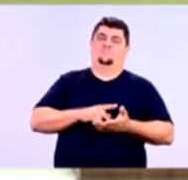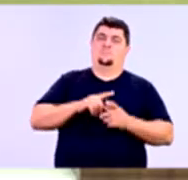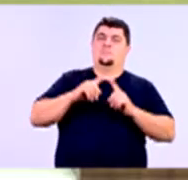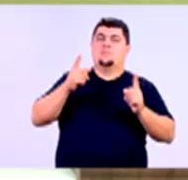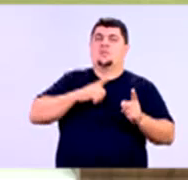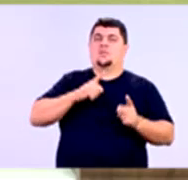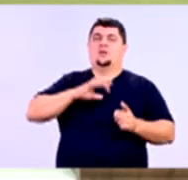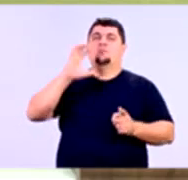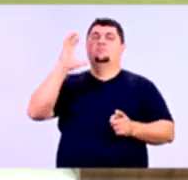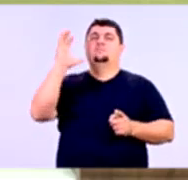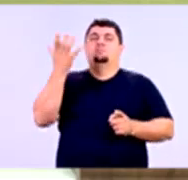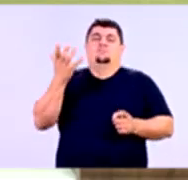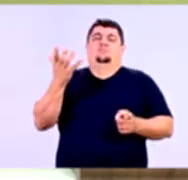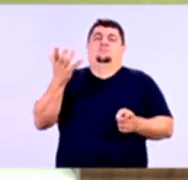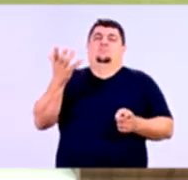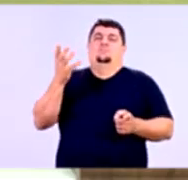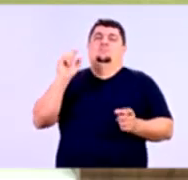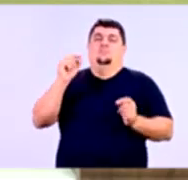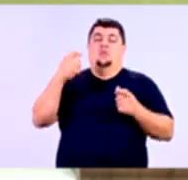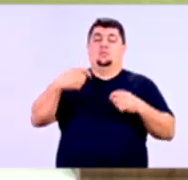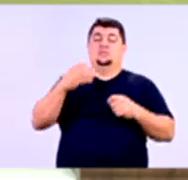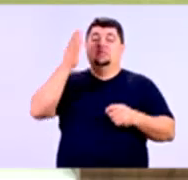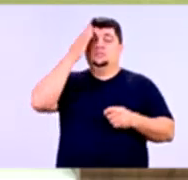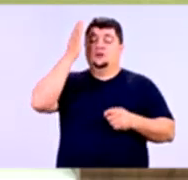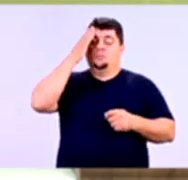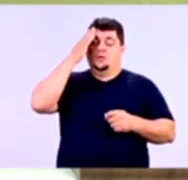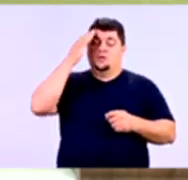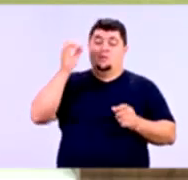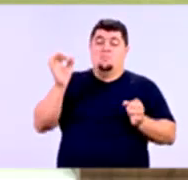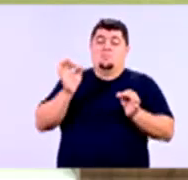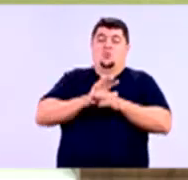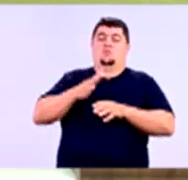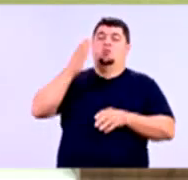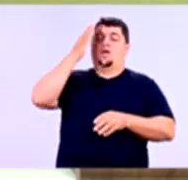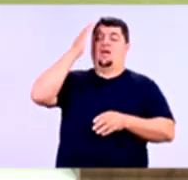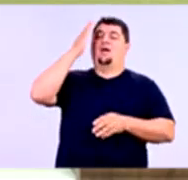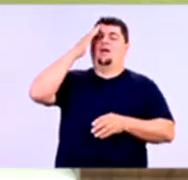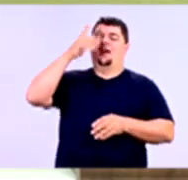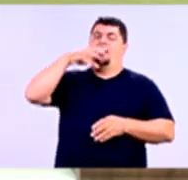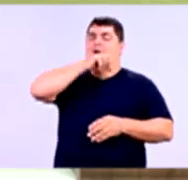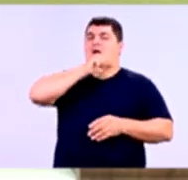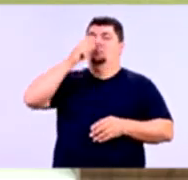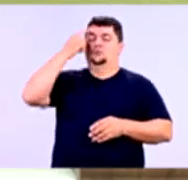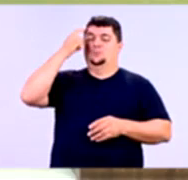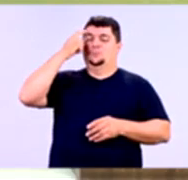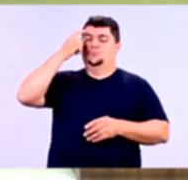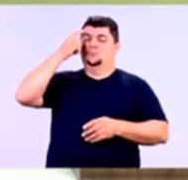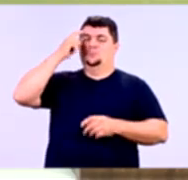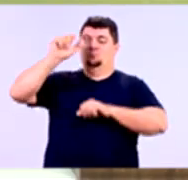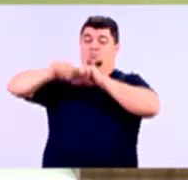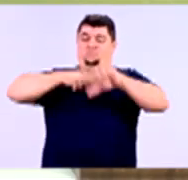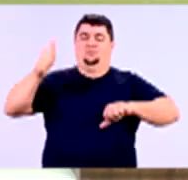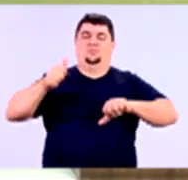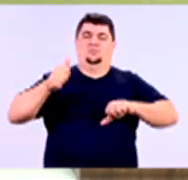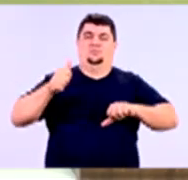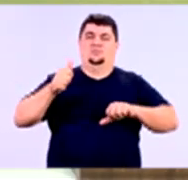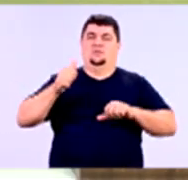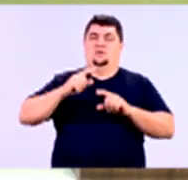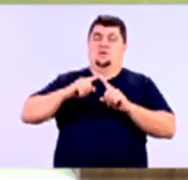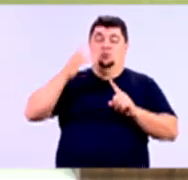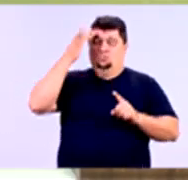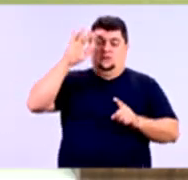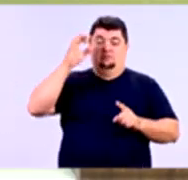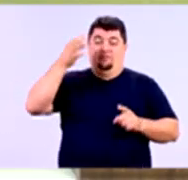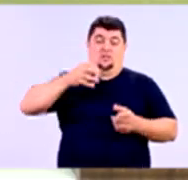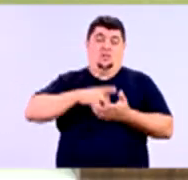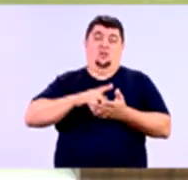ele venha a acontecer, nós precisamos estar preparados para combater essa situação. Apesar de não sabermos se vai ou não acontecer